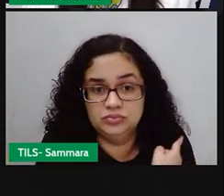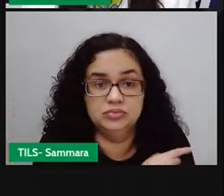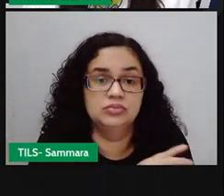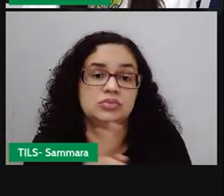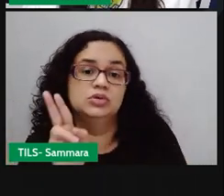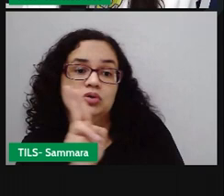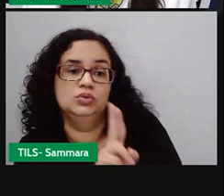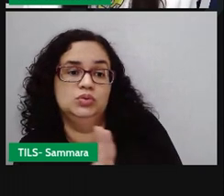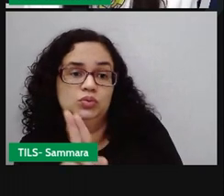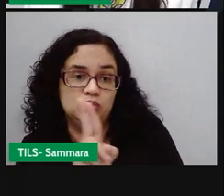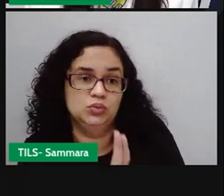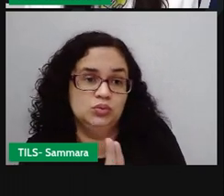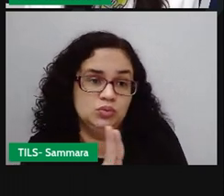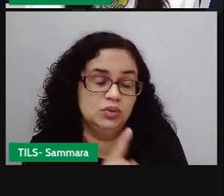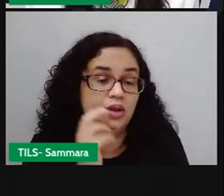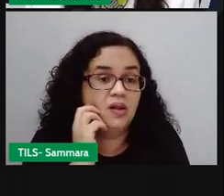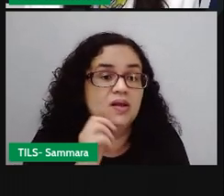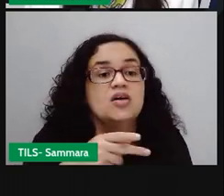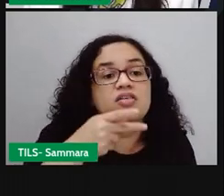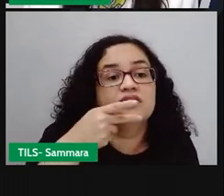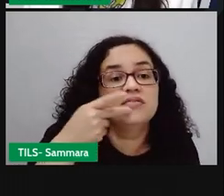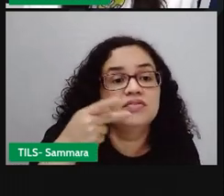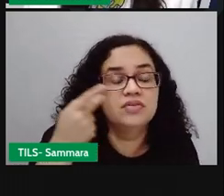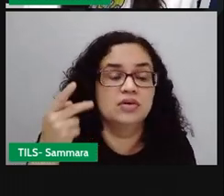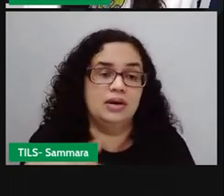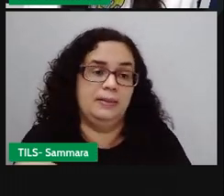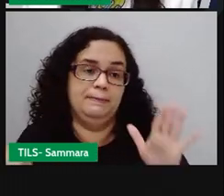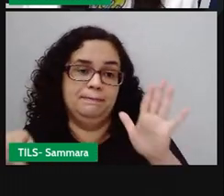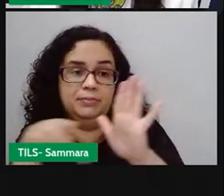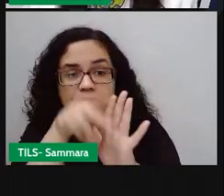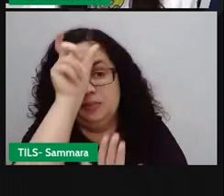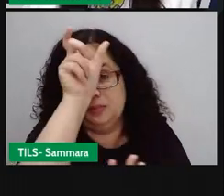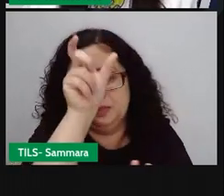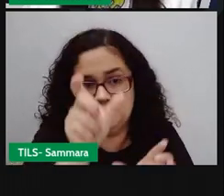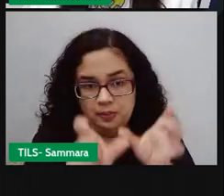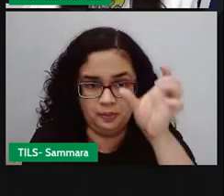do discurso, utilizando da fala, é o próprio personagem.